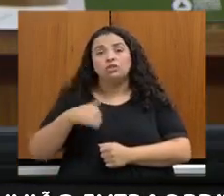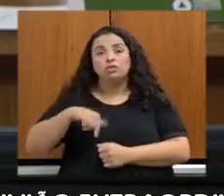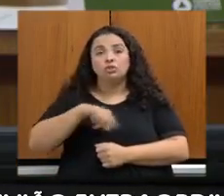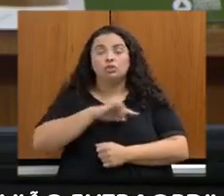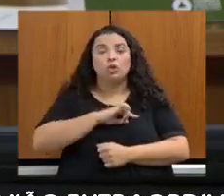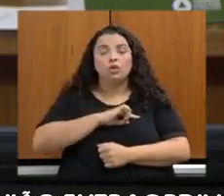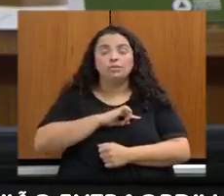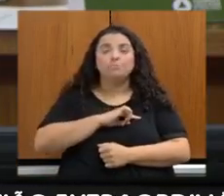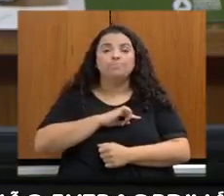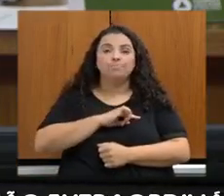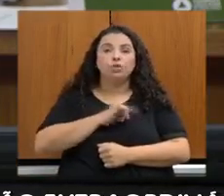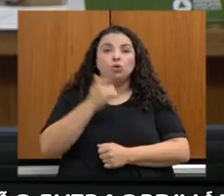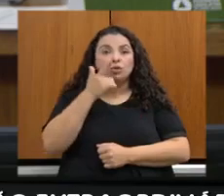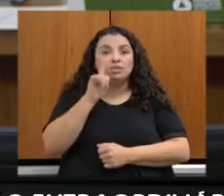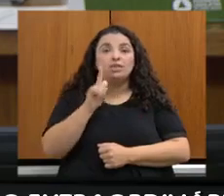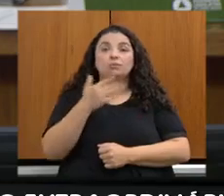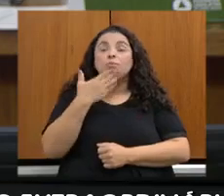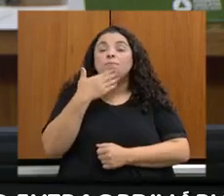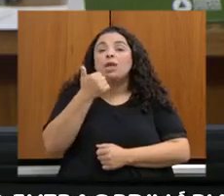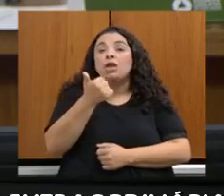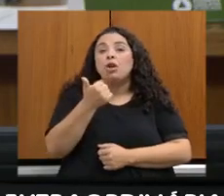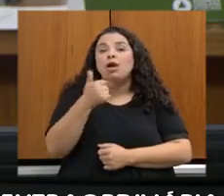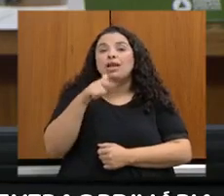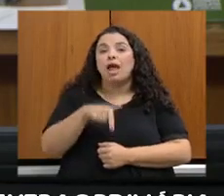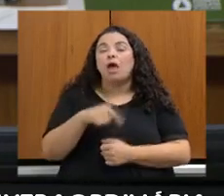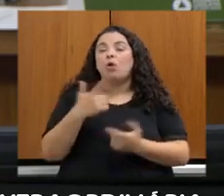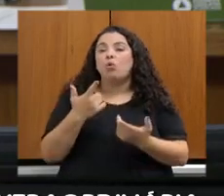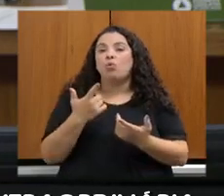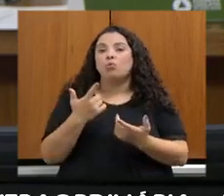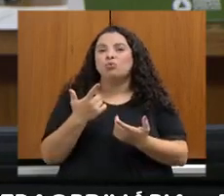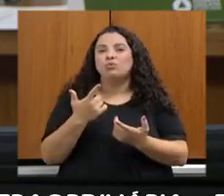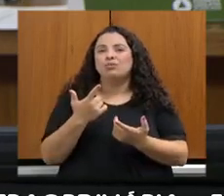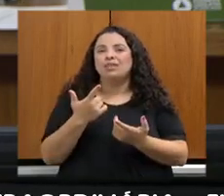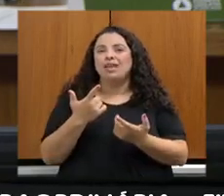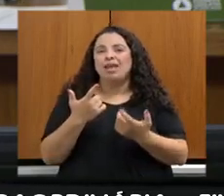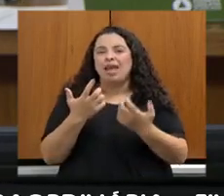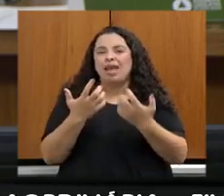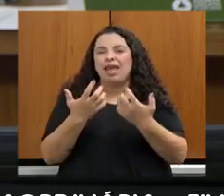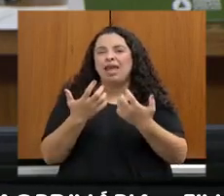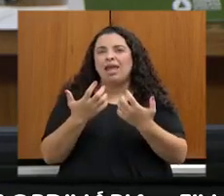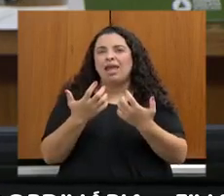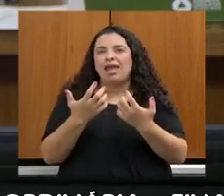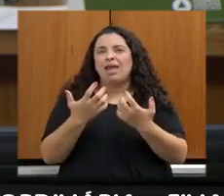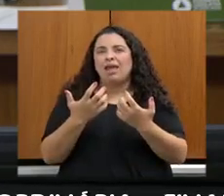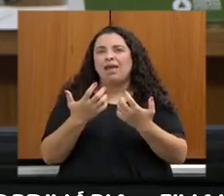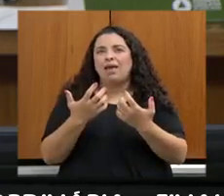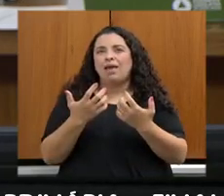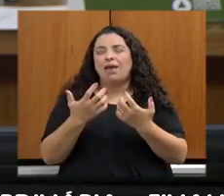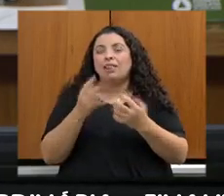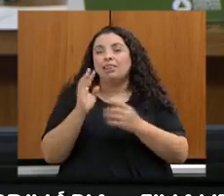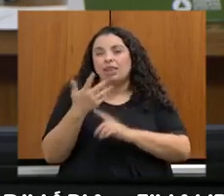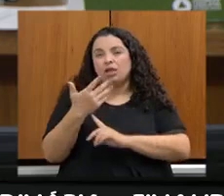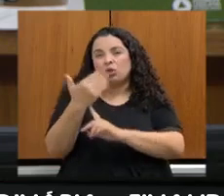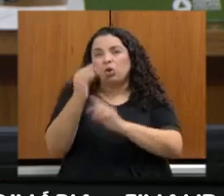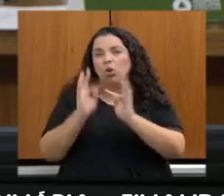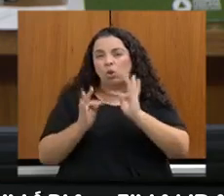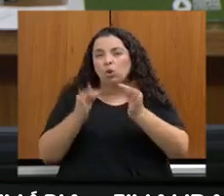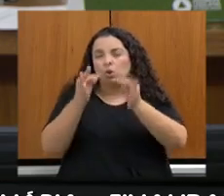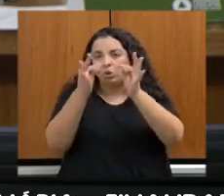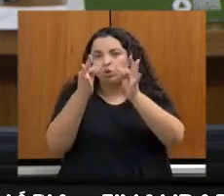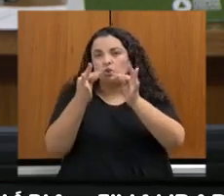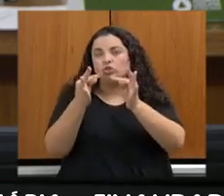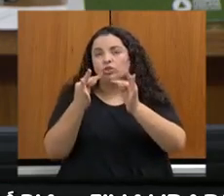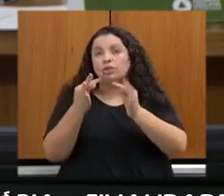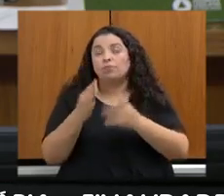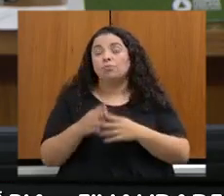melhorar as ferramentas tecnológicas de detecção, porque hoje nós temos de fato uma equipe bastante